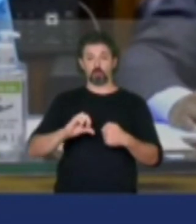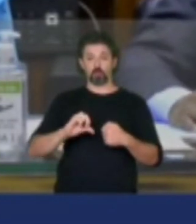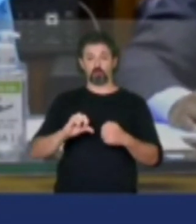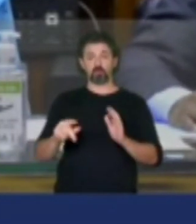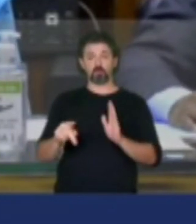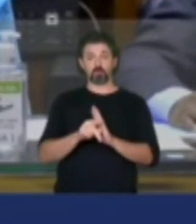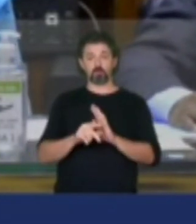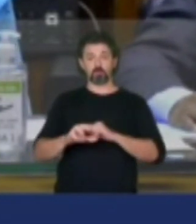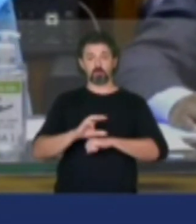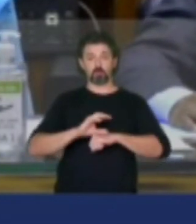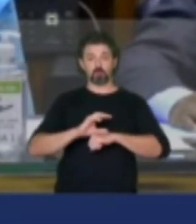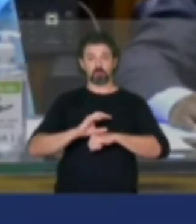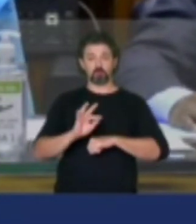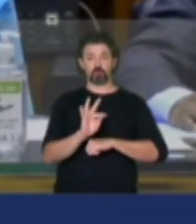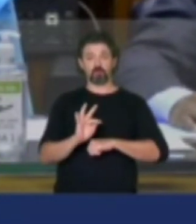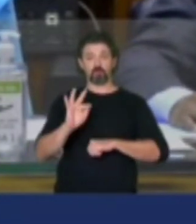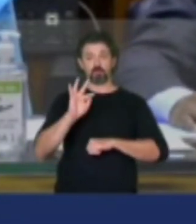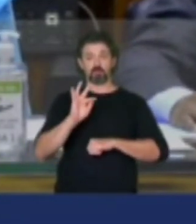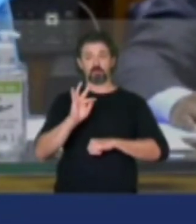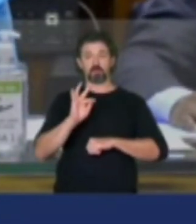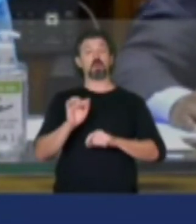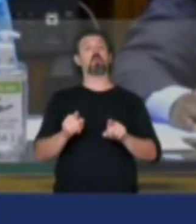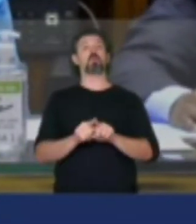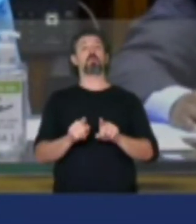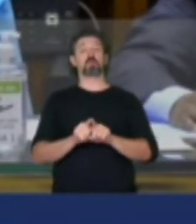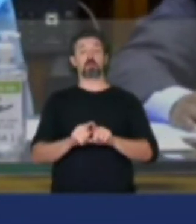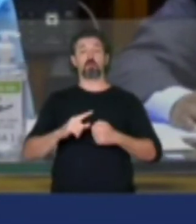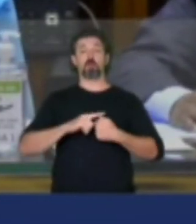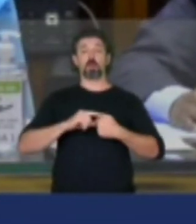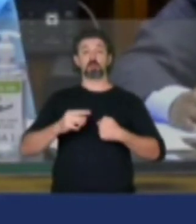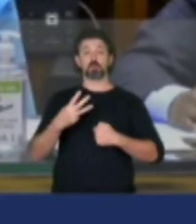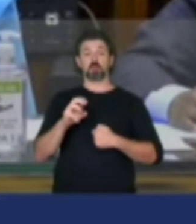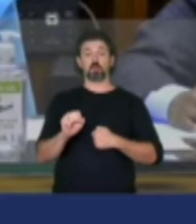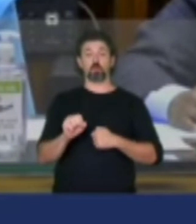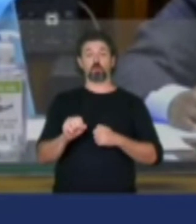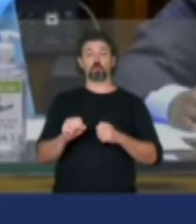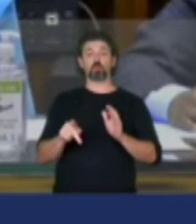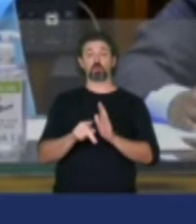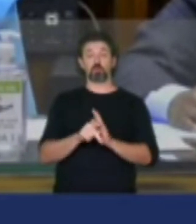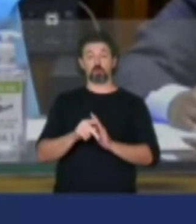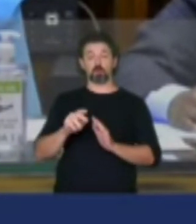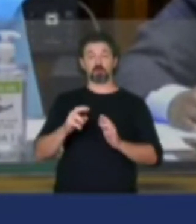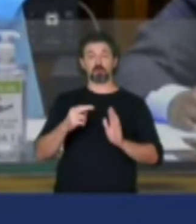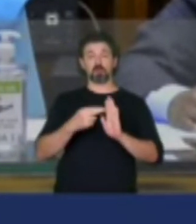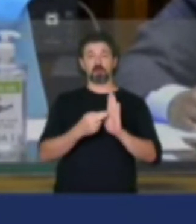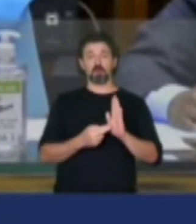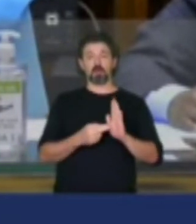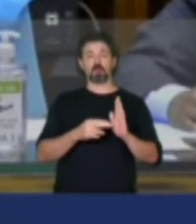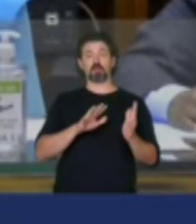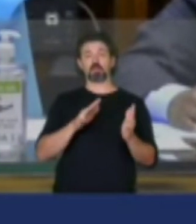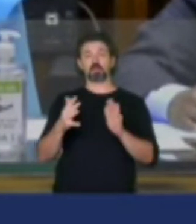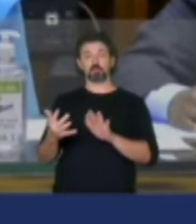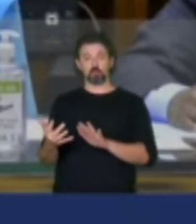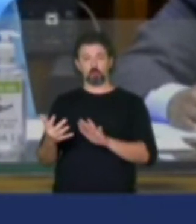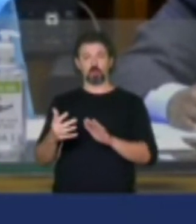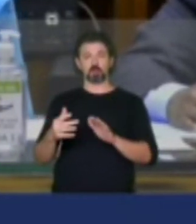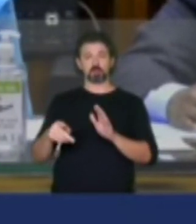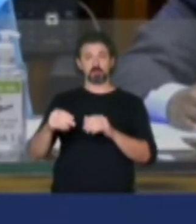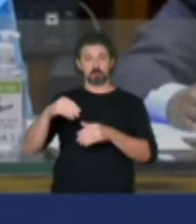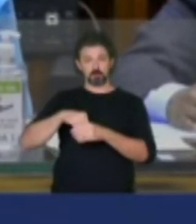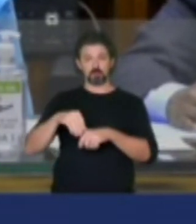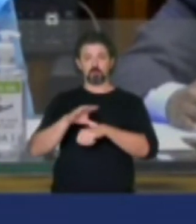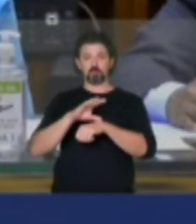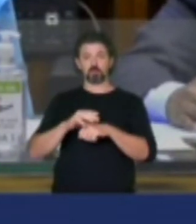Constituição Federal e do artigo 38 do ato das disposições constitucionais transitórias para